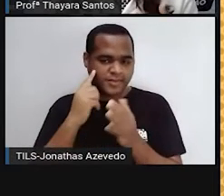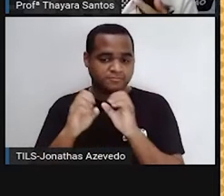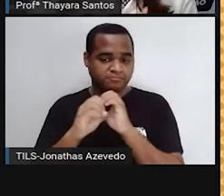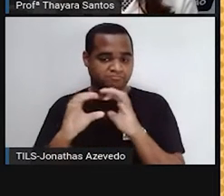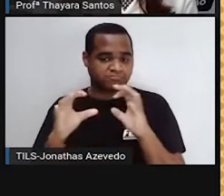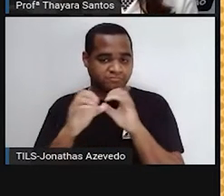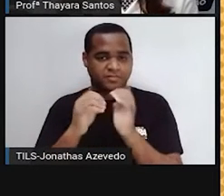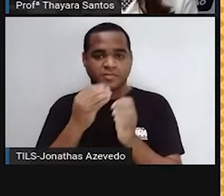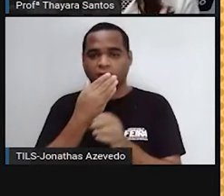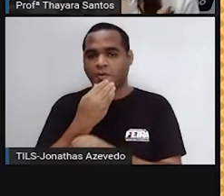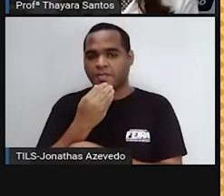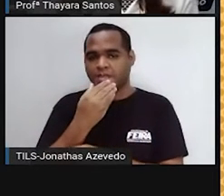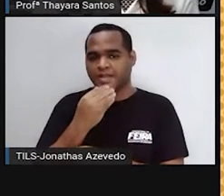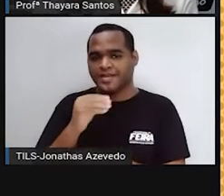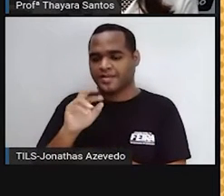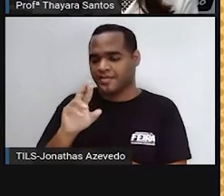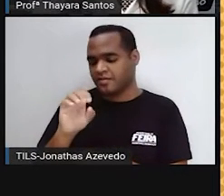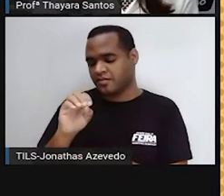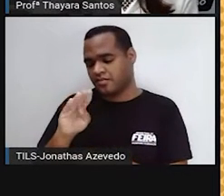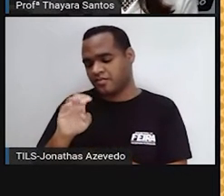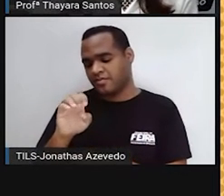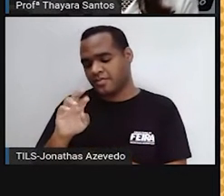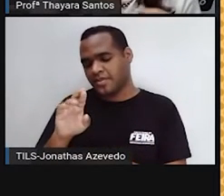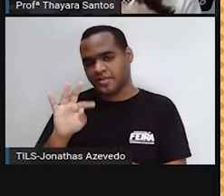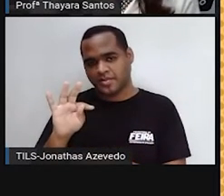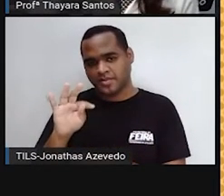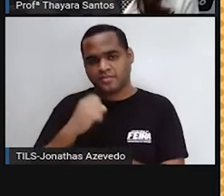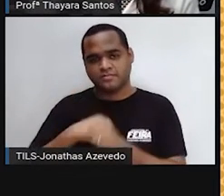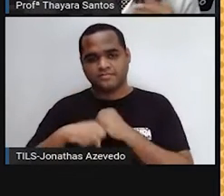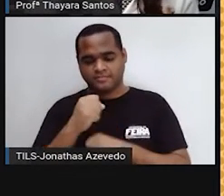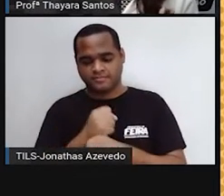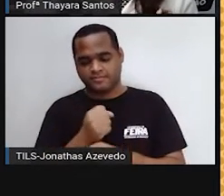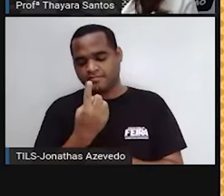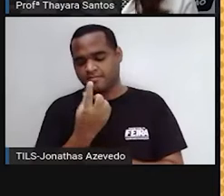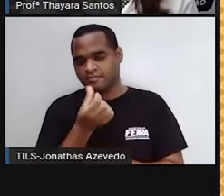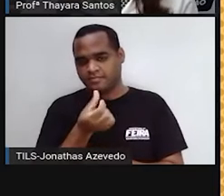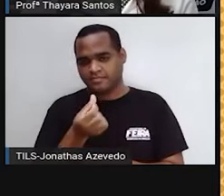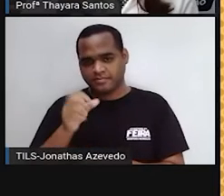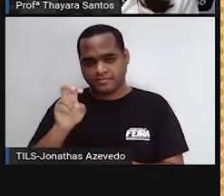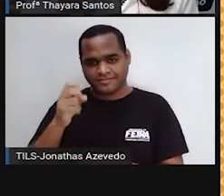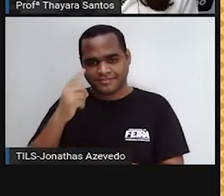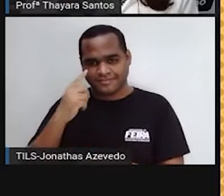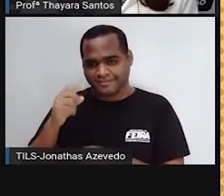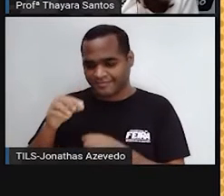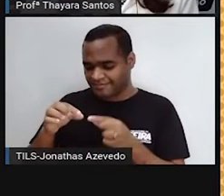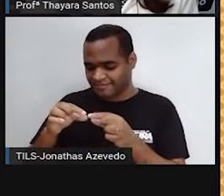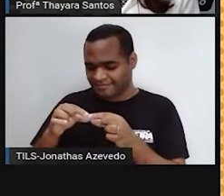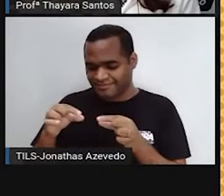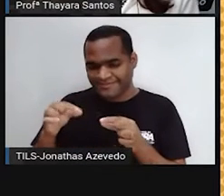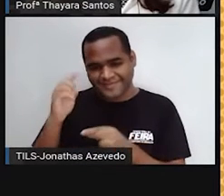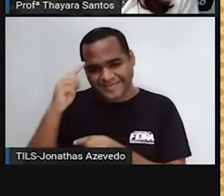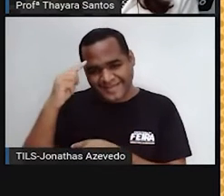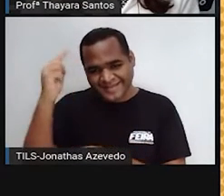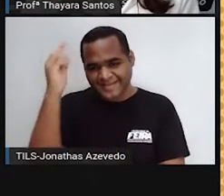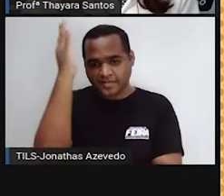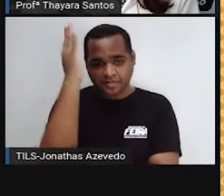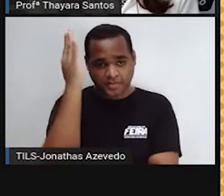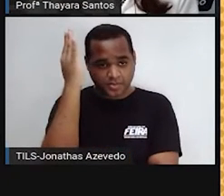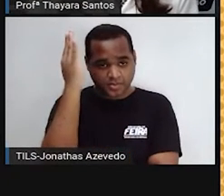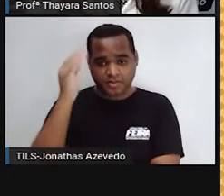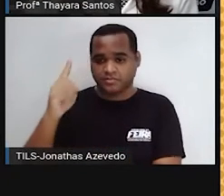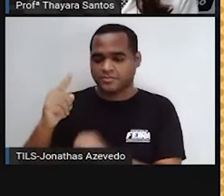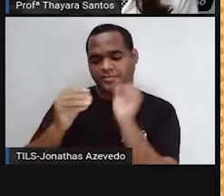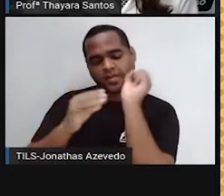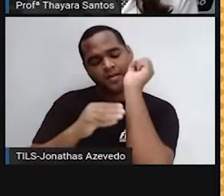biólogo Robert Hooke em 1665. Ele pegou um pedaço de cortiça, que é um pedaço de madeira, aquele da casca da